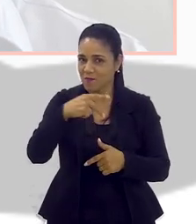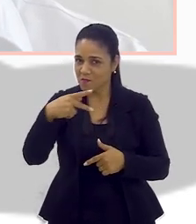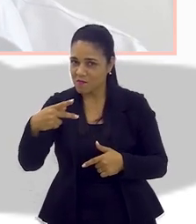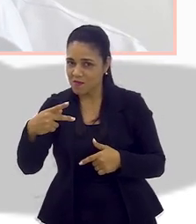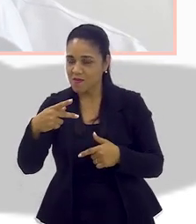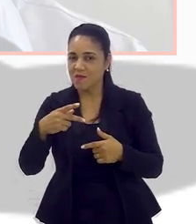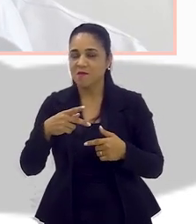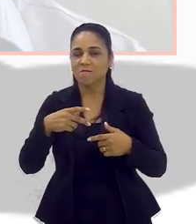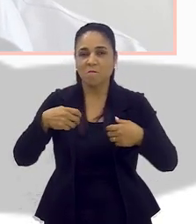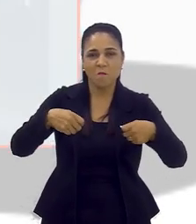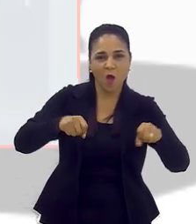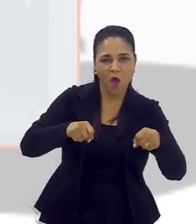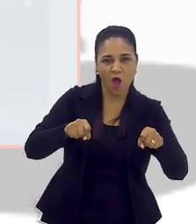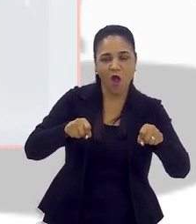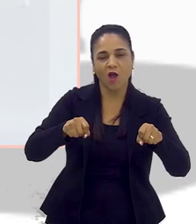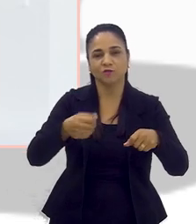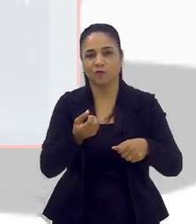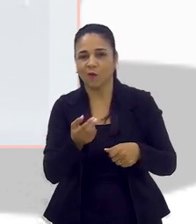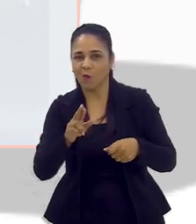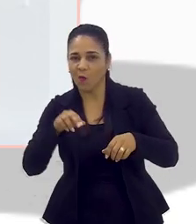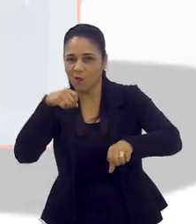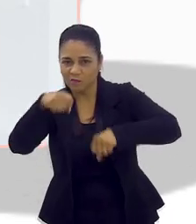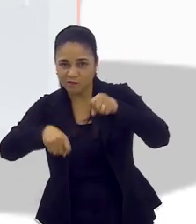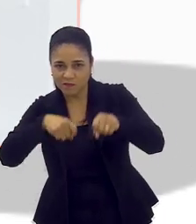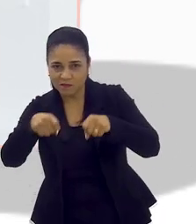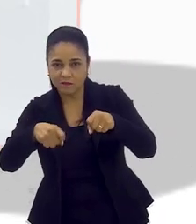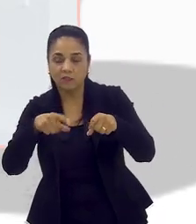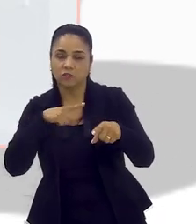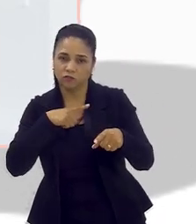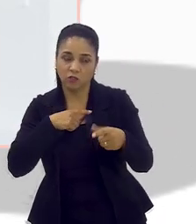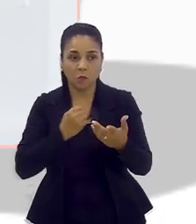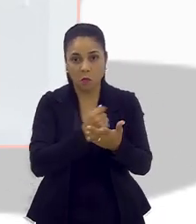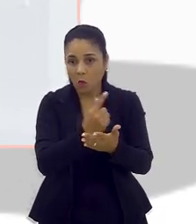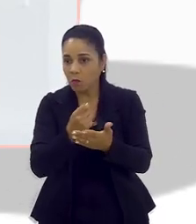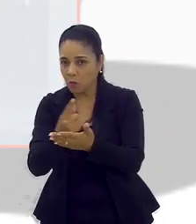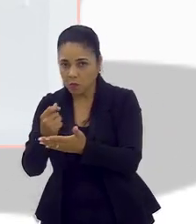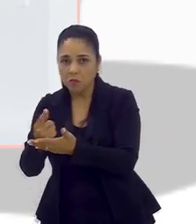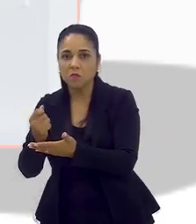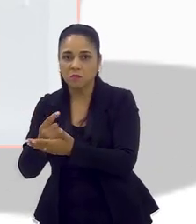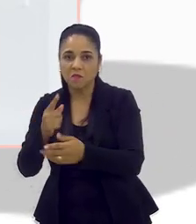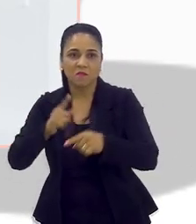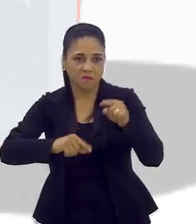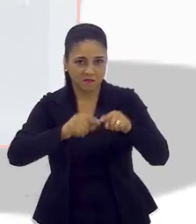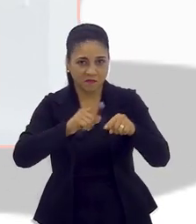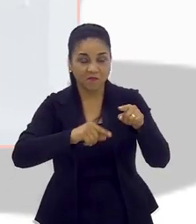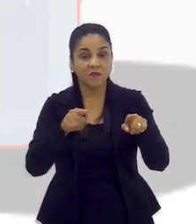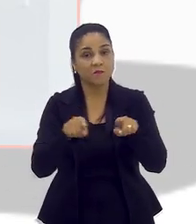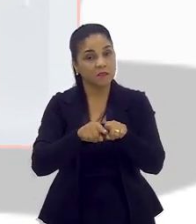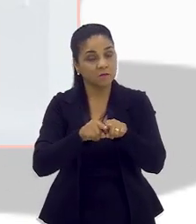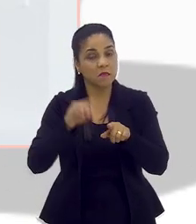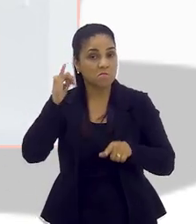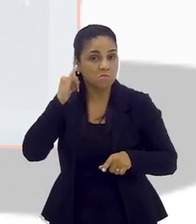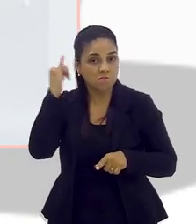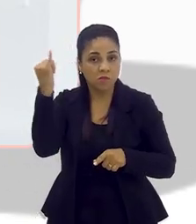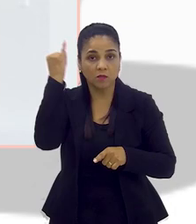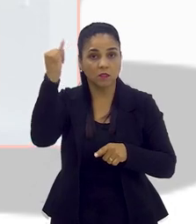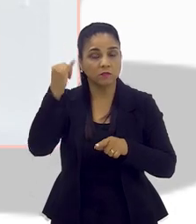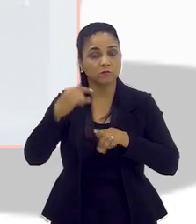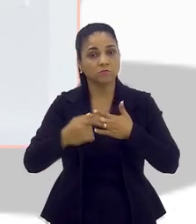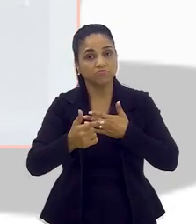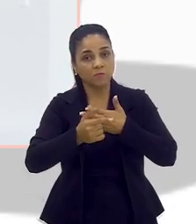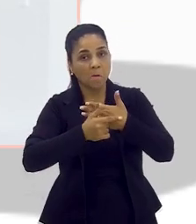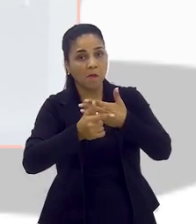a gente teve, como o senhor falou, da questão da pandemia, a gente tem acesso a muitas coisas, mas é importante a gente ressaltar também do papel